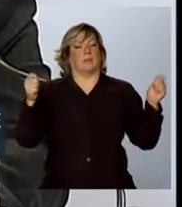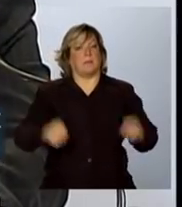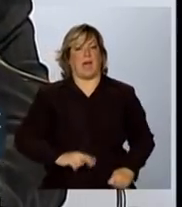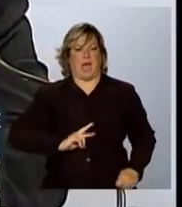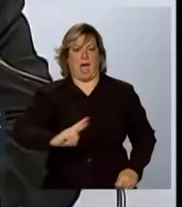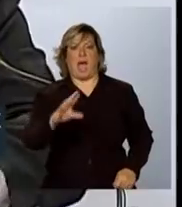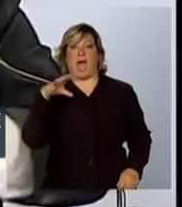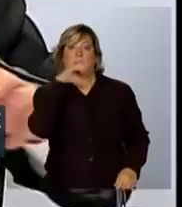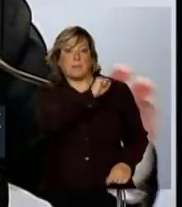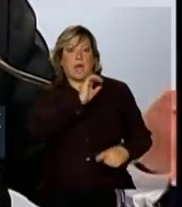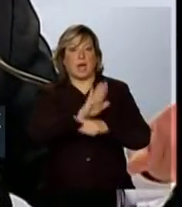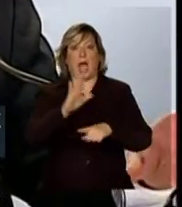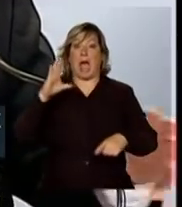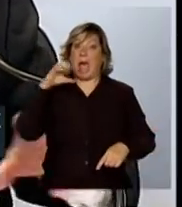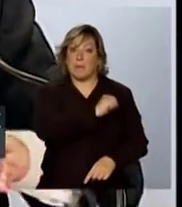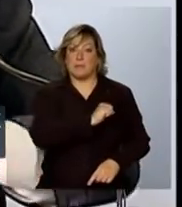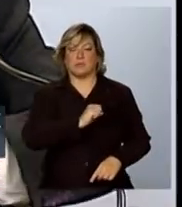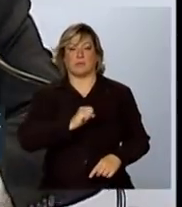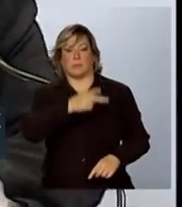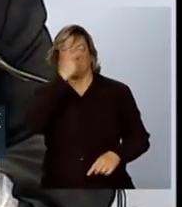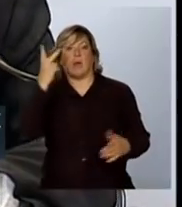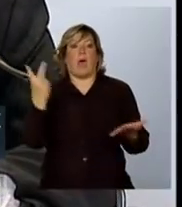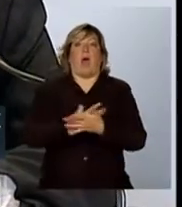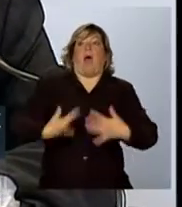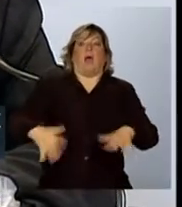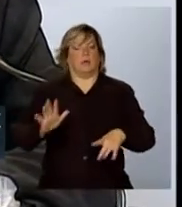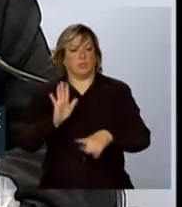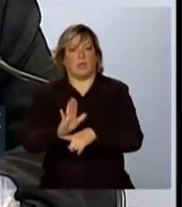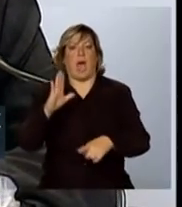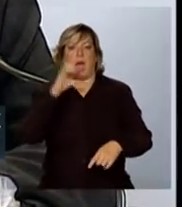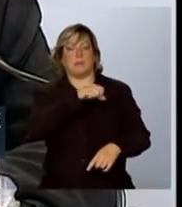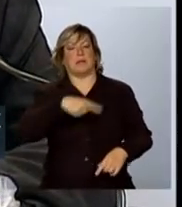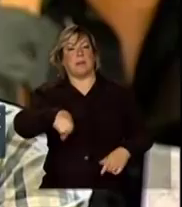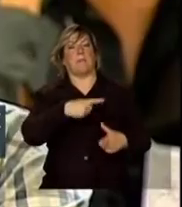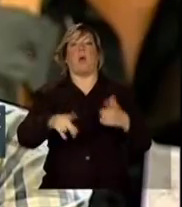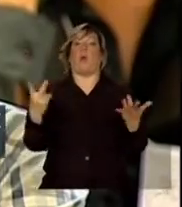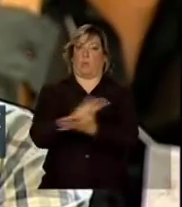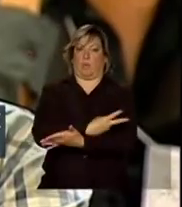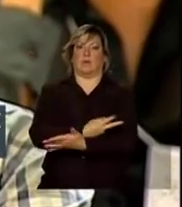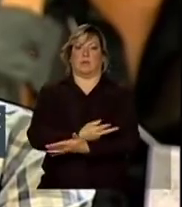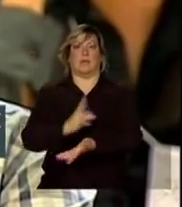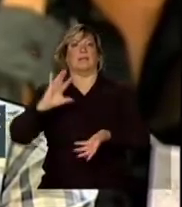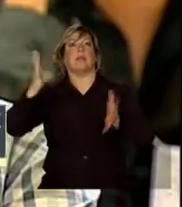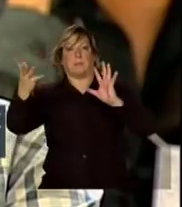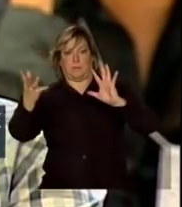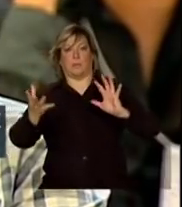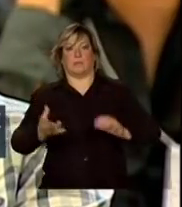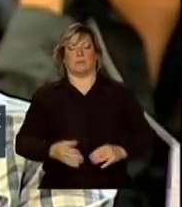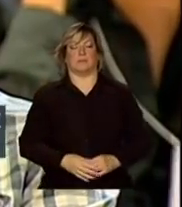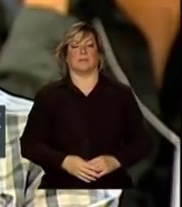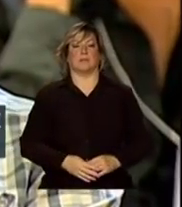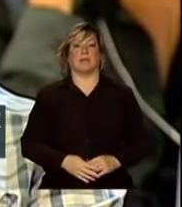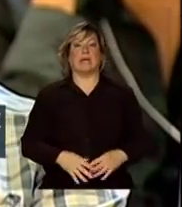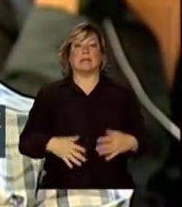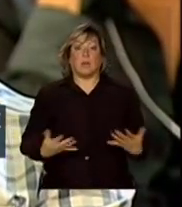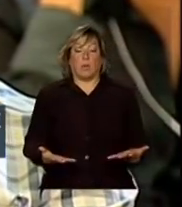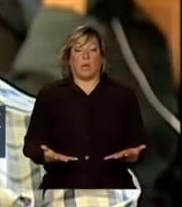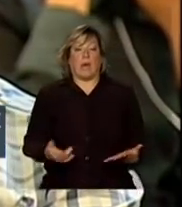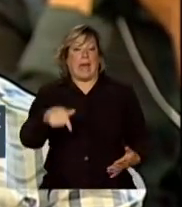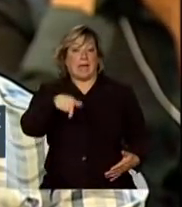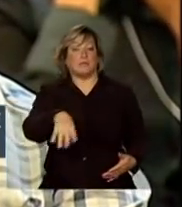resposta e também de preparação para essas situações. Então, eu diria assim, de que essa